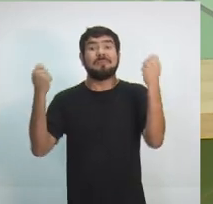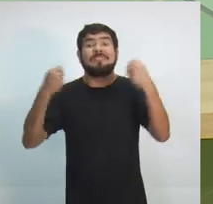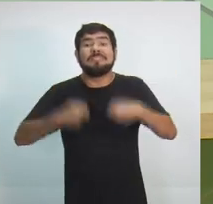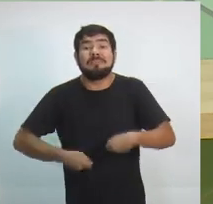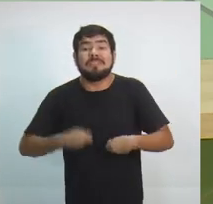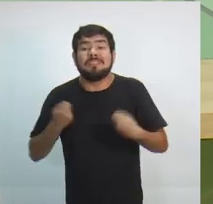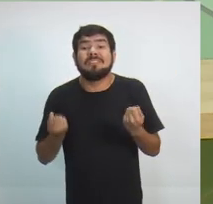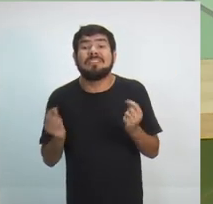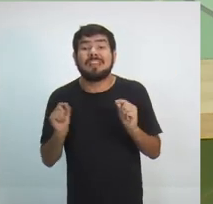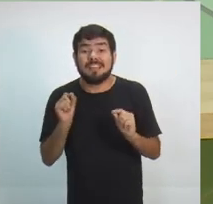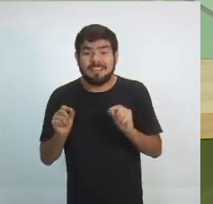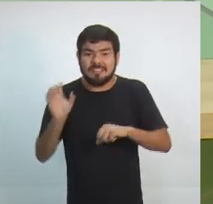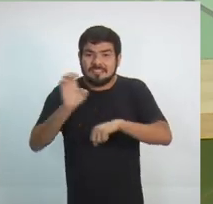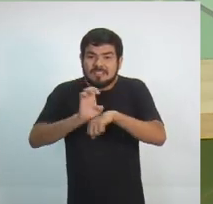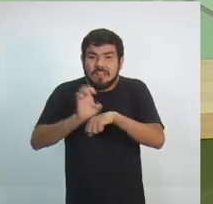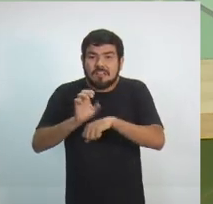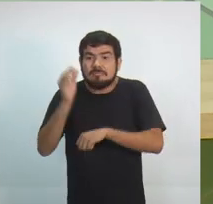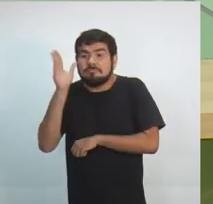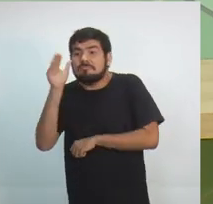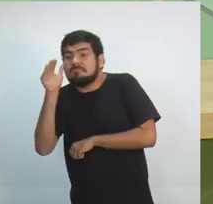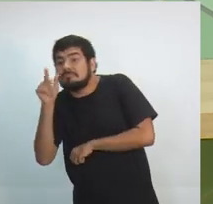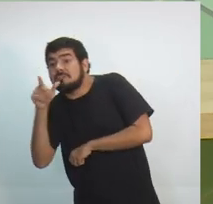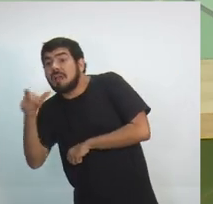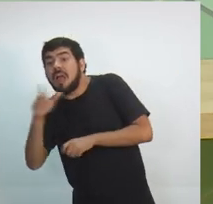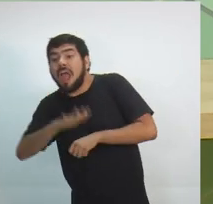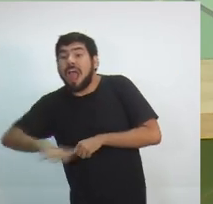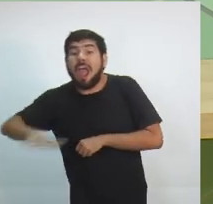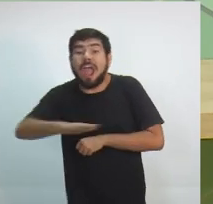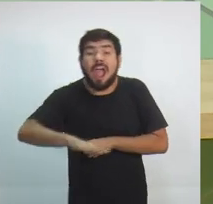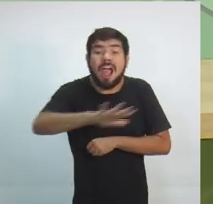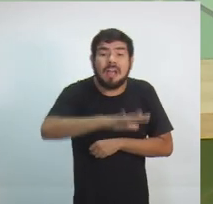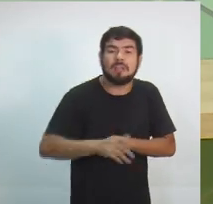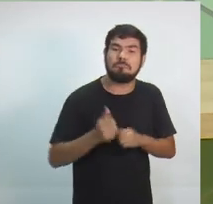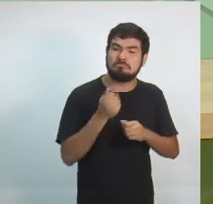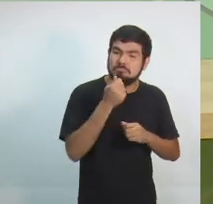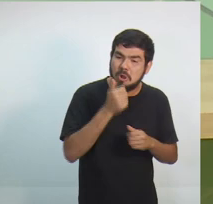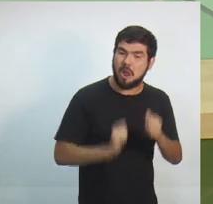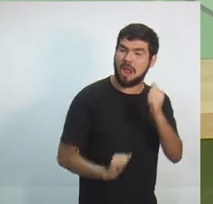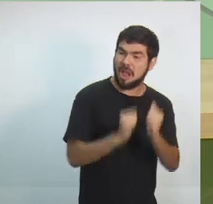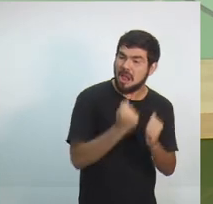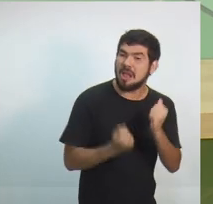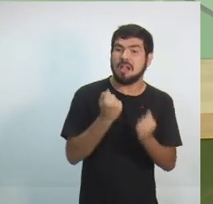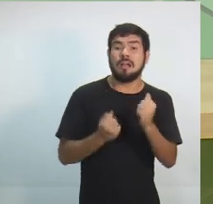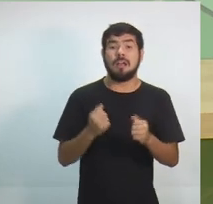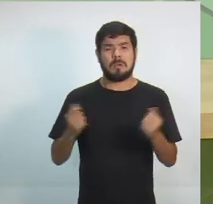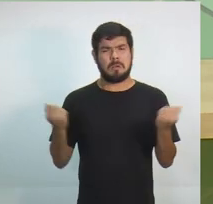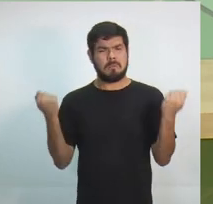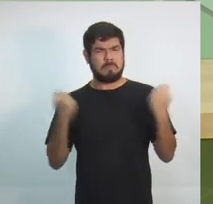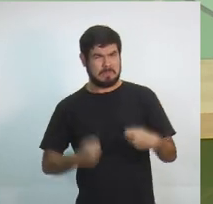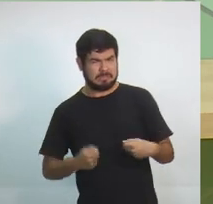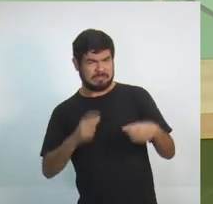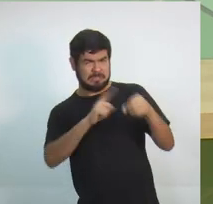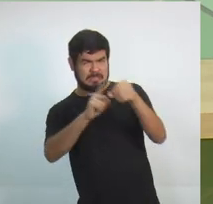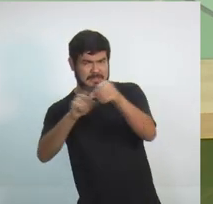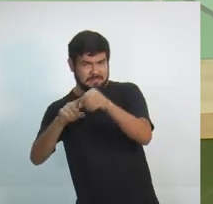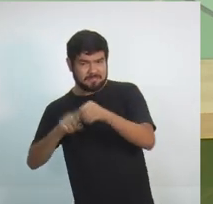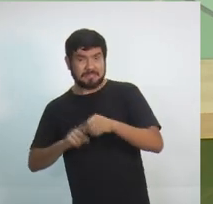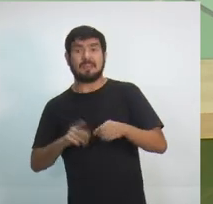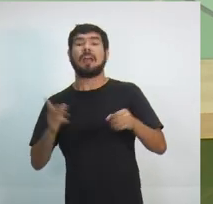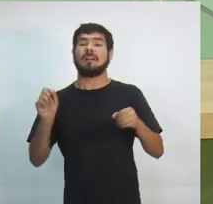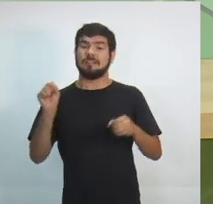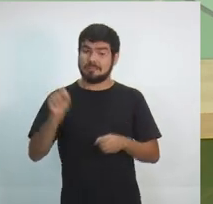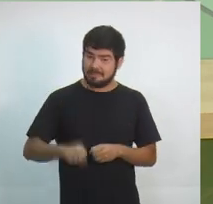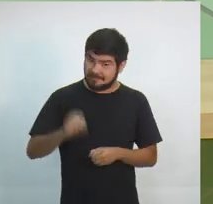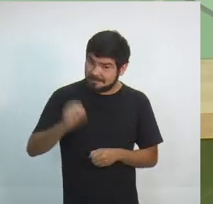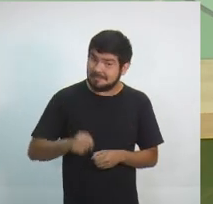identificar as áreas produtivas, as potencialidades dos municípios. Aí sim, com essa informação,